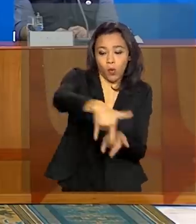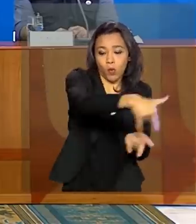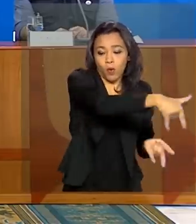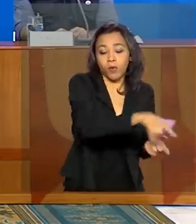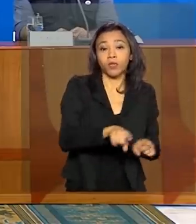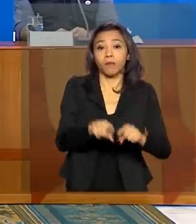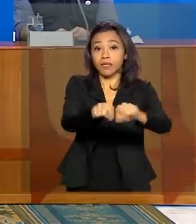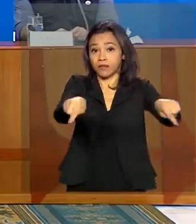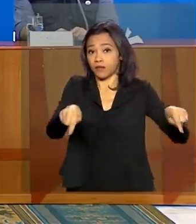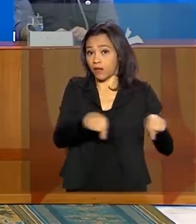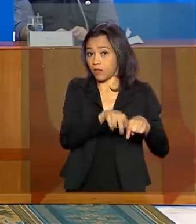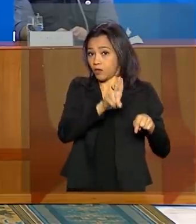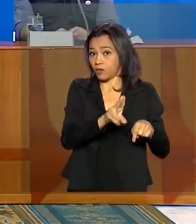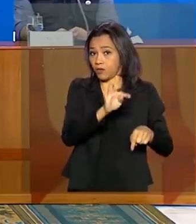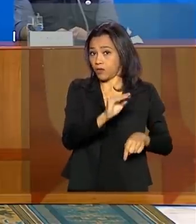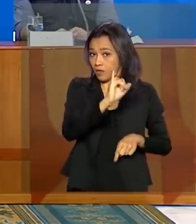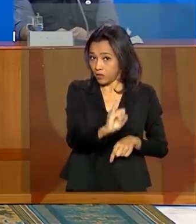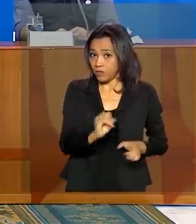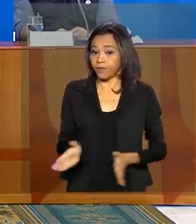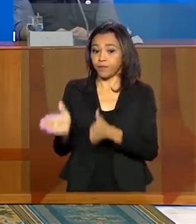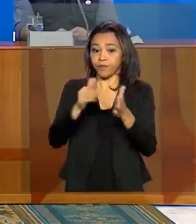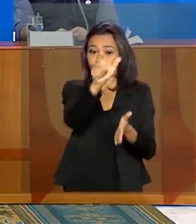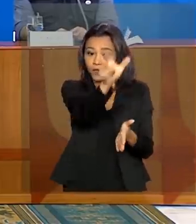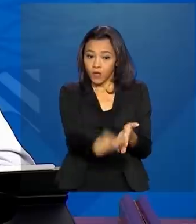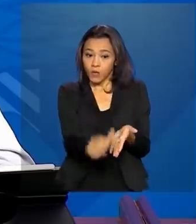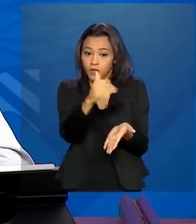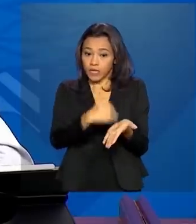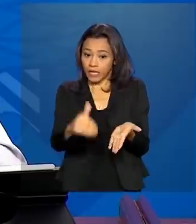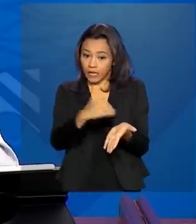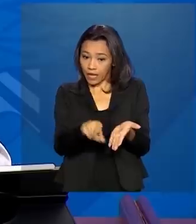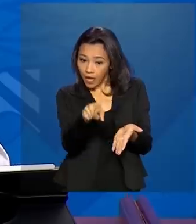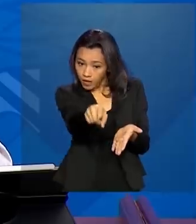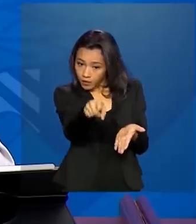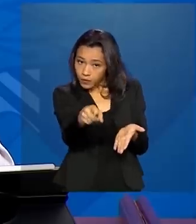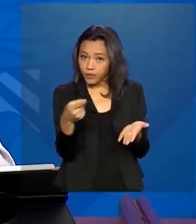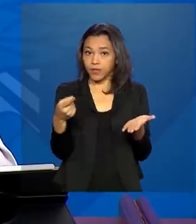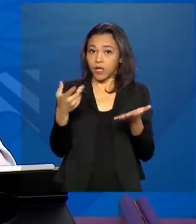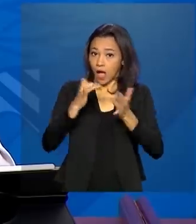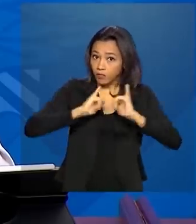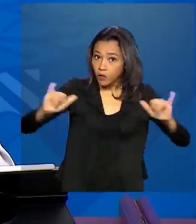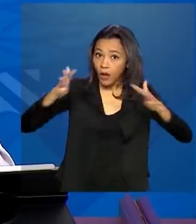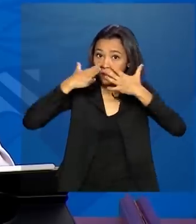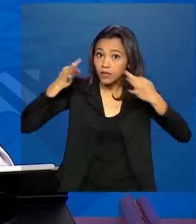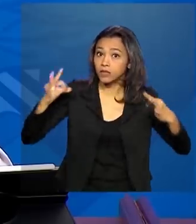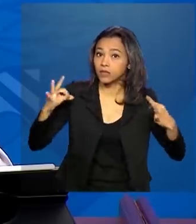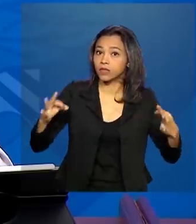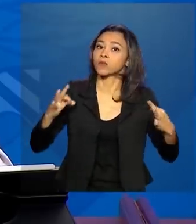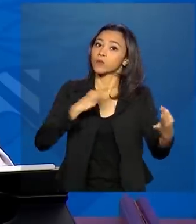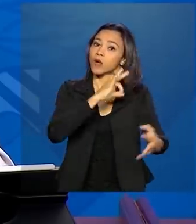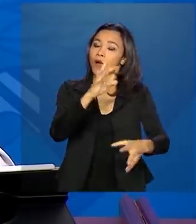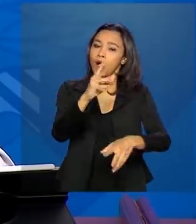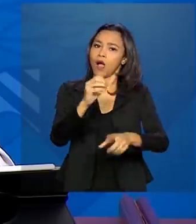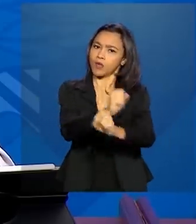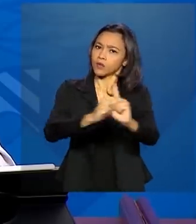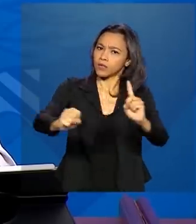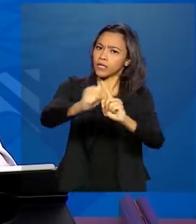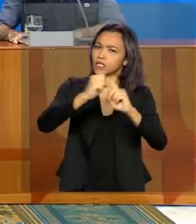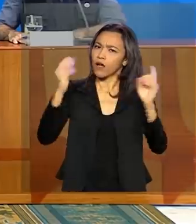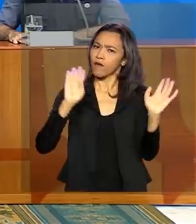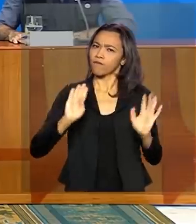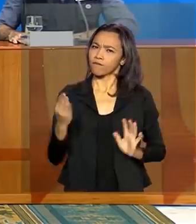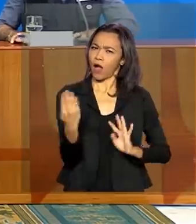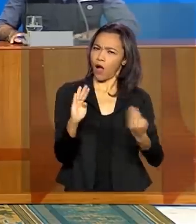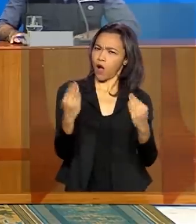secretário executivo do Ministério da Saúde, João Gabardo, alertou ainda a população sobre uma mensagem falsa,